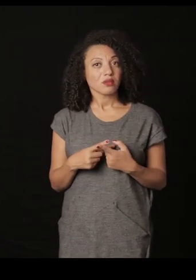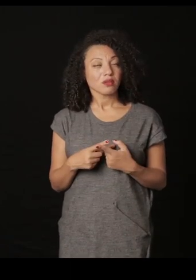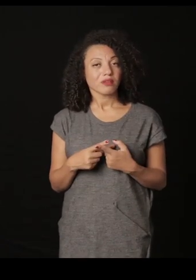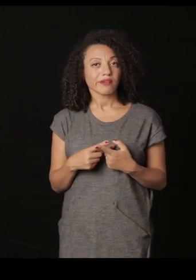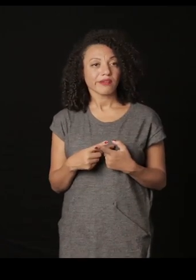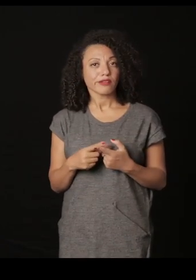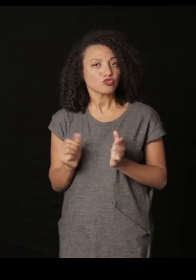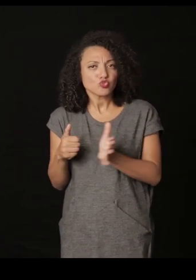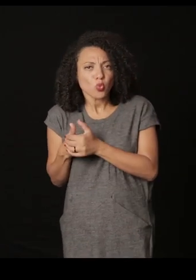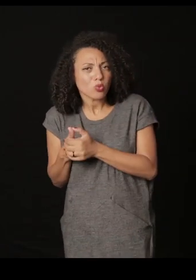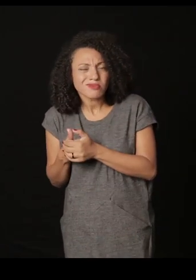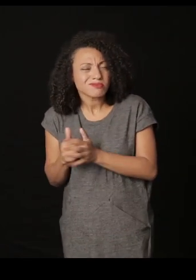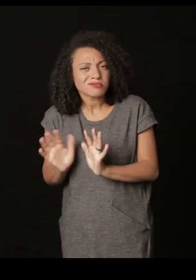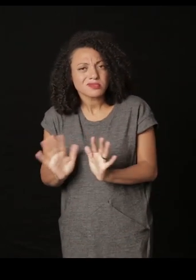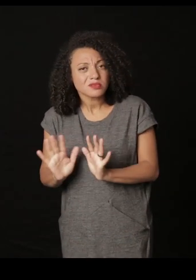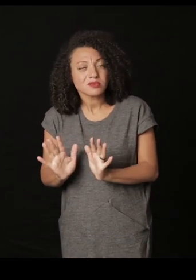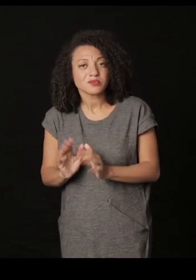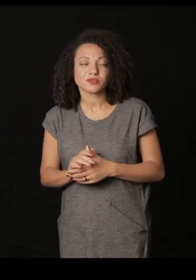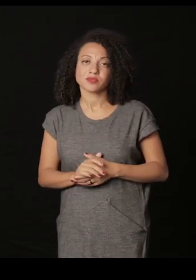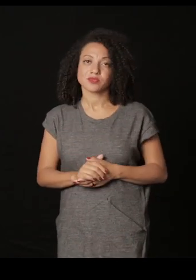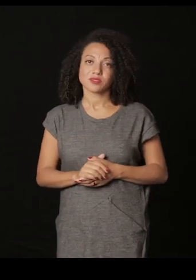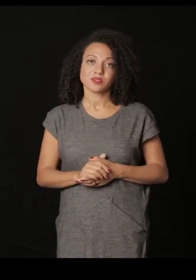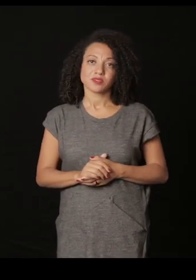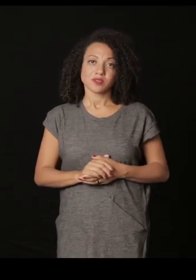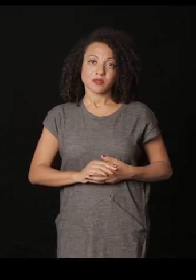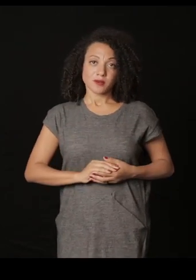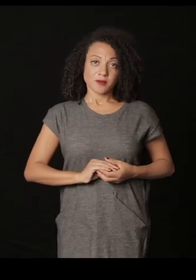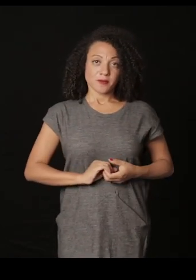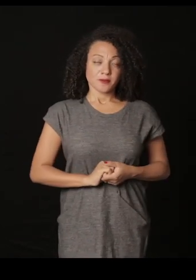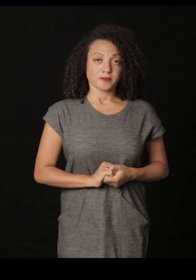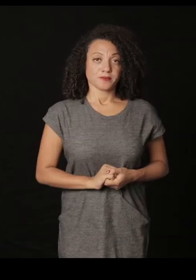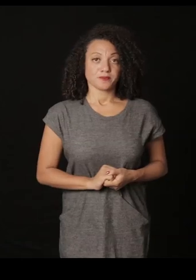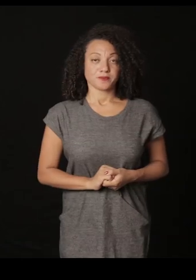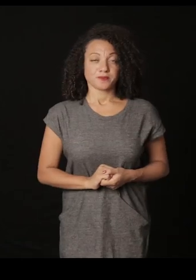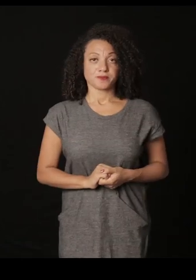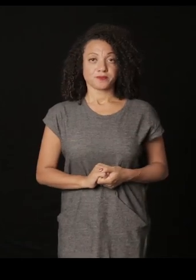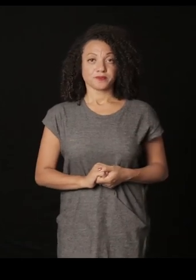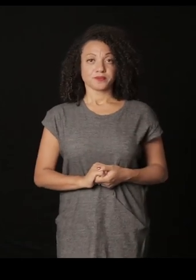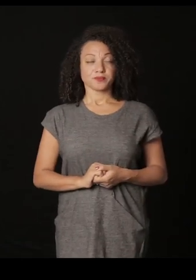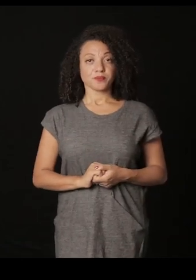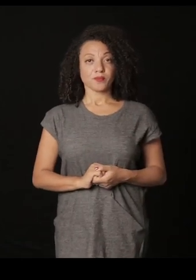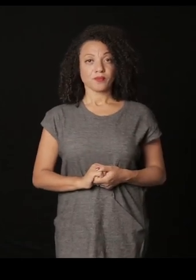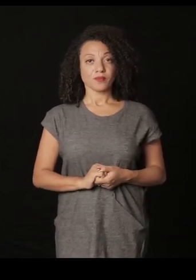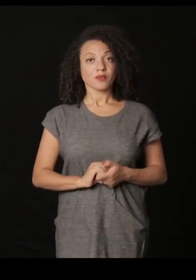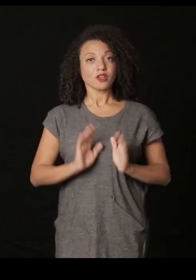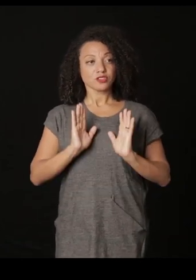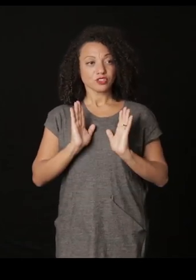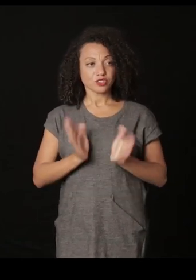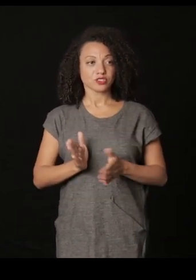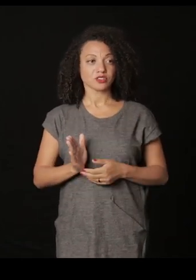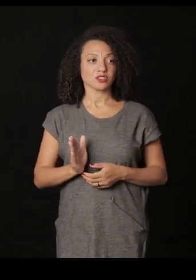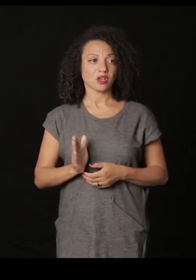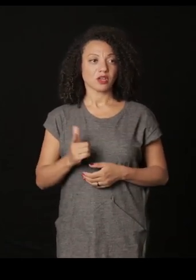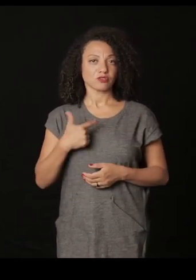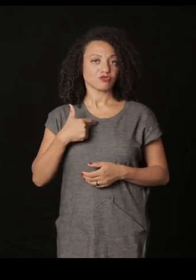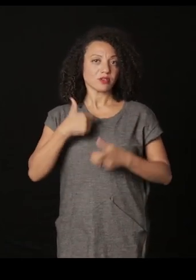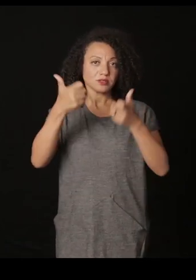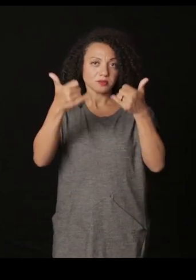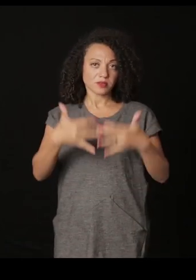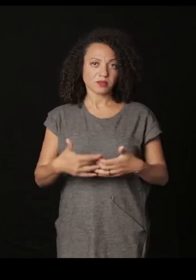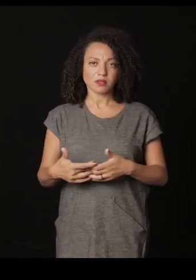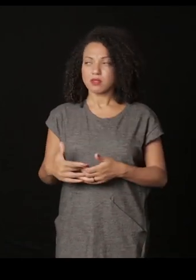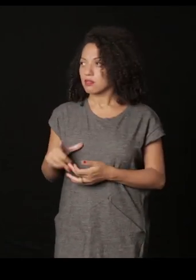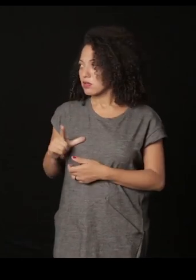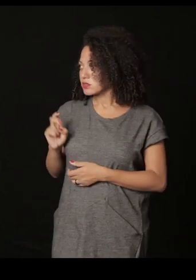não esconder e tentar bom acho que eu já até já fiz o meu já fiz o meu